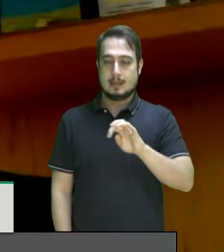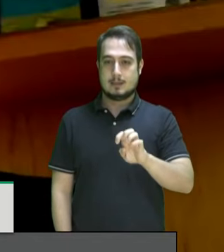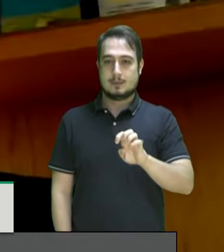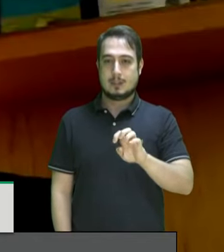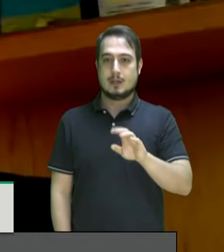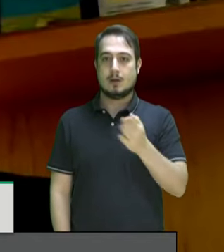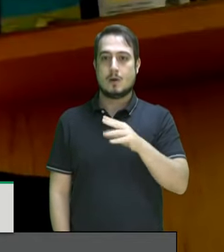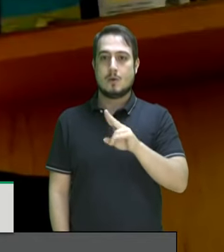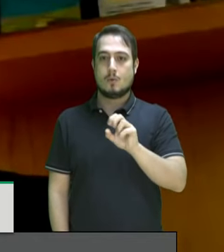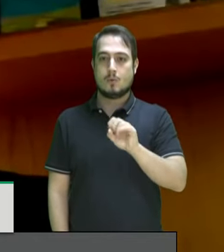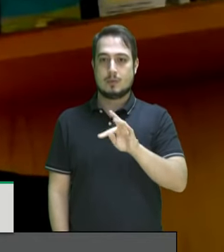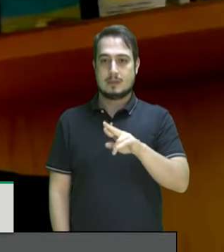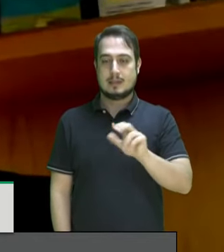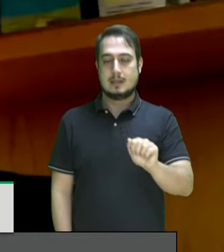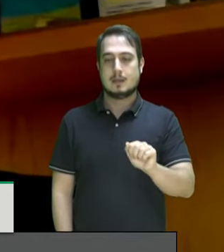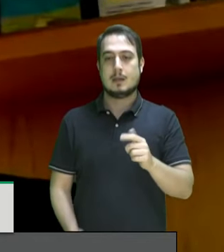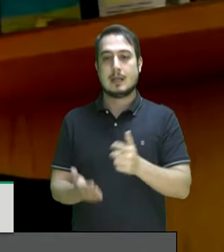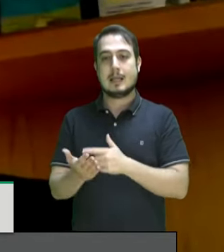Sufocada.